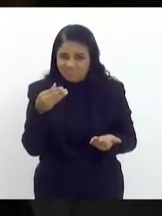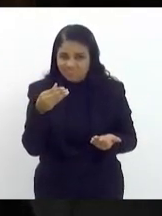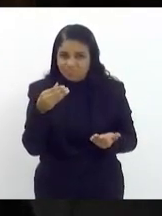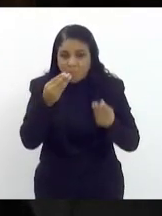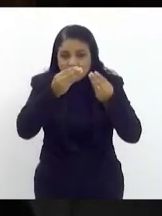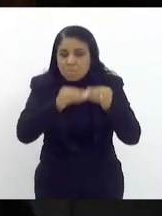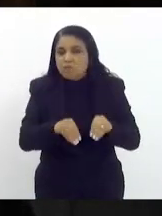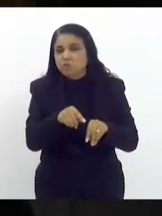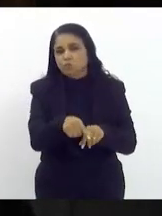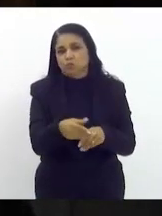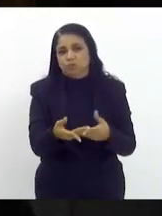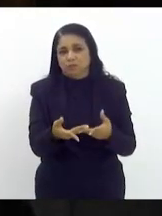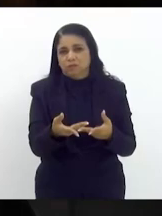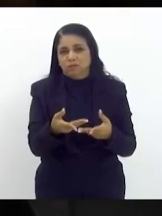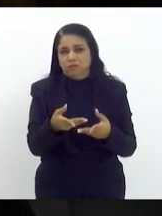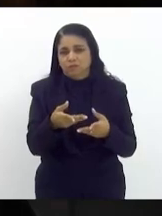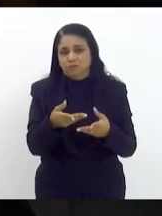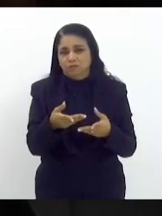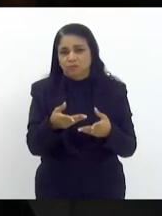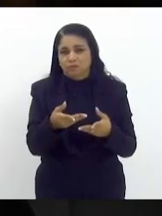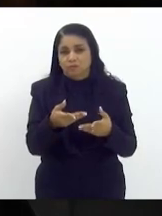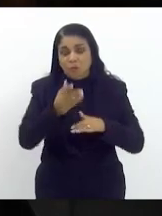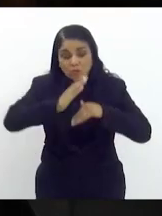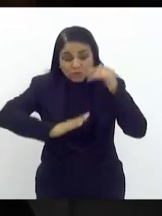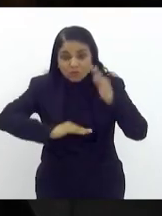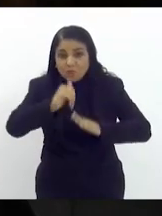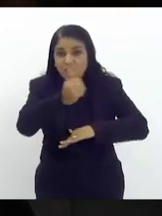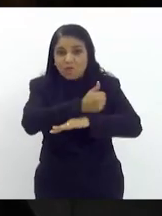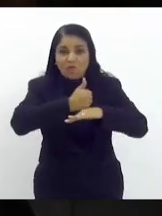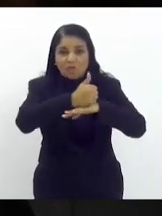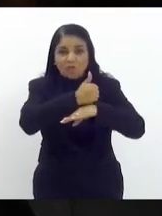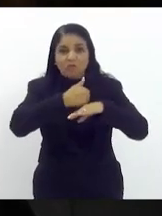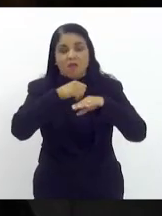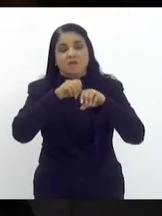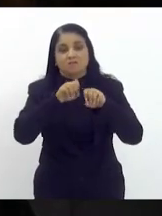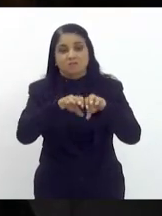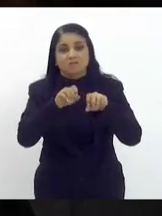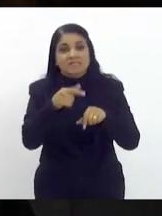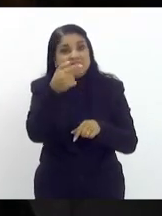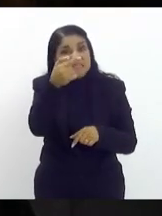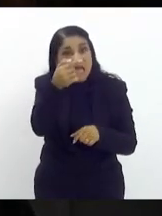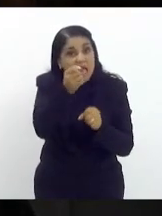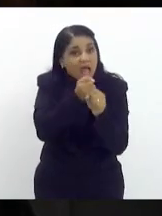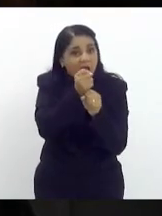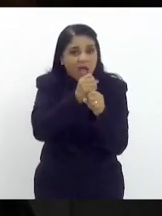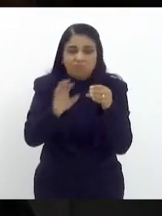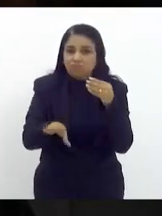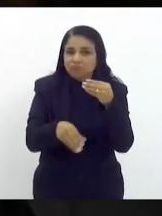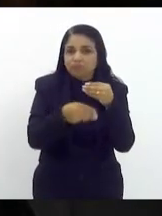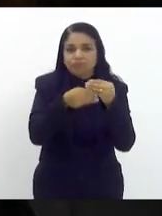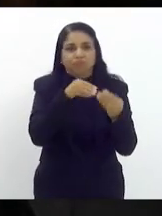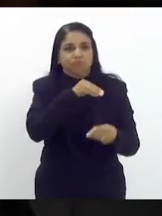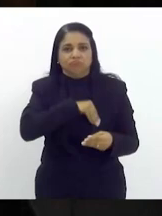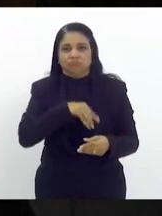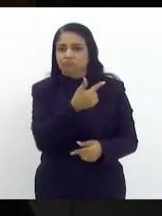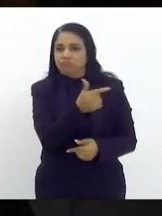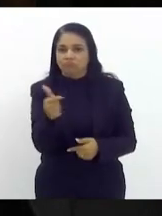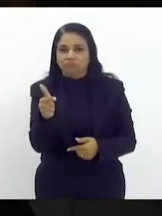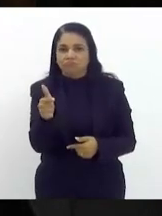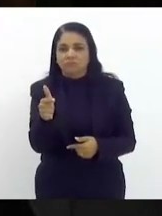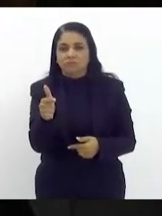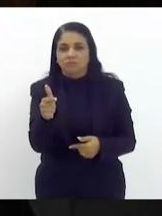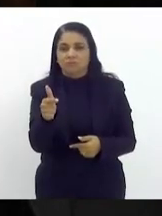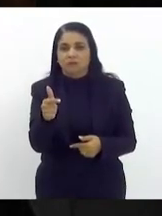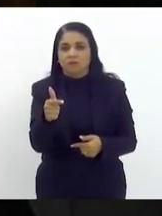nossos profissionais de educação ficaram sete anos sem recomposição o que a gente começou a ter de